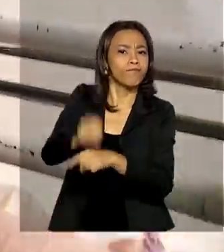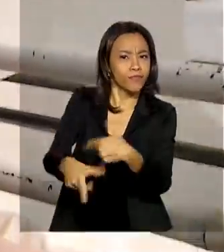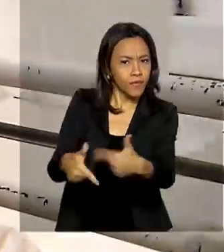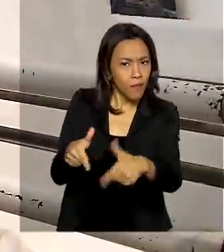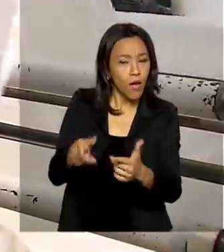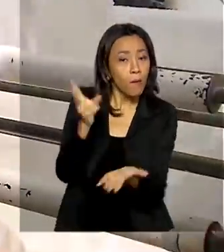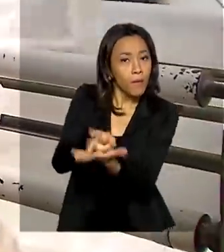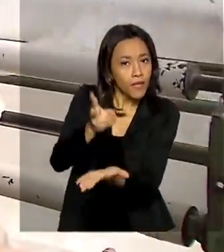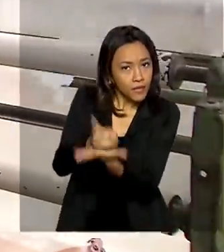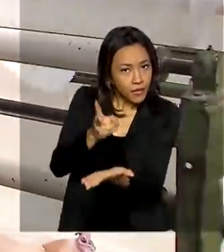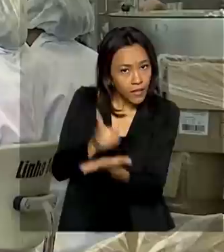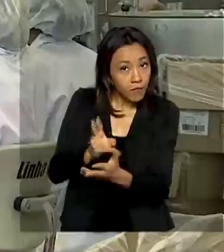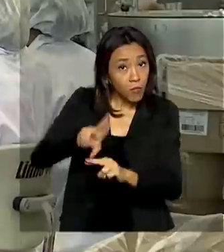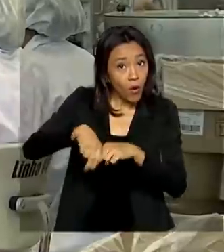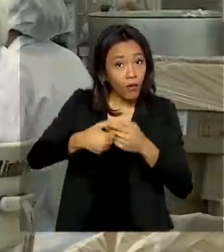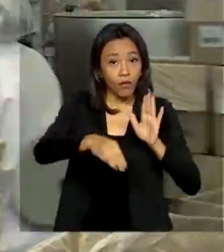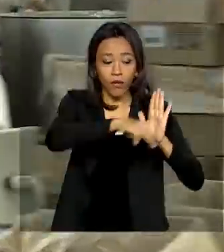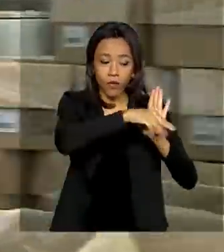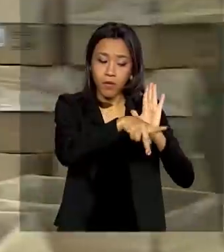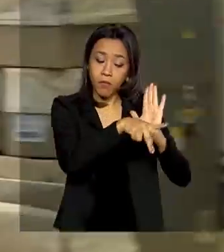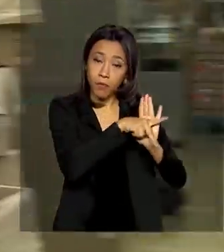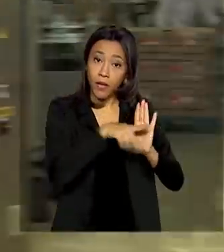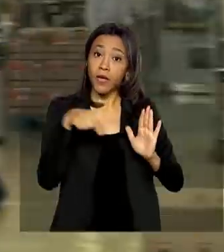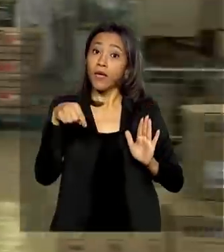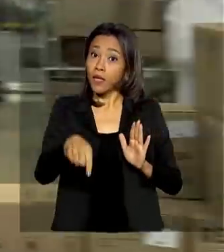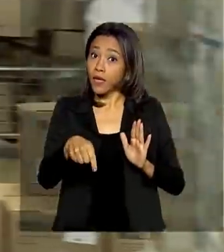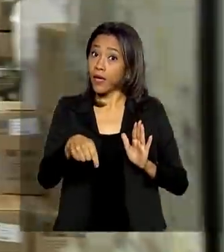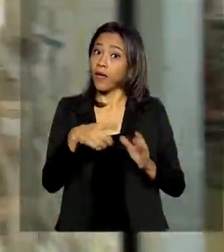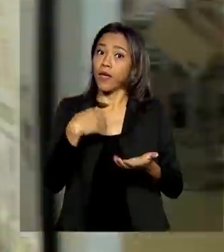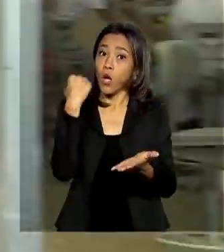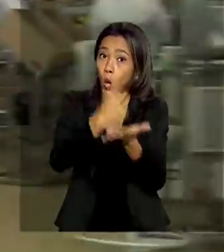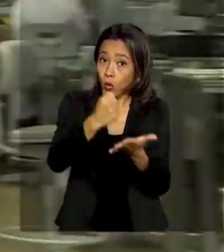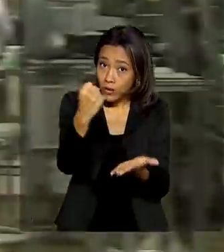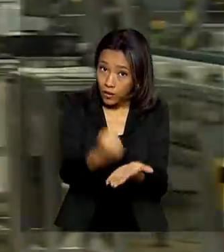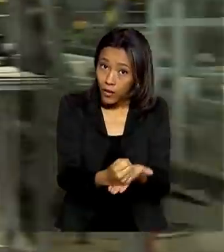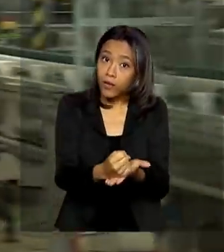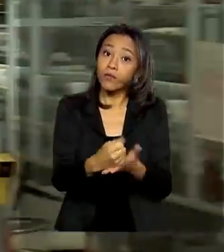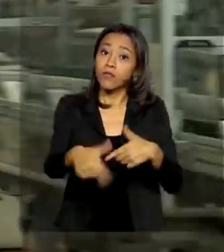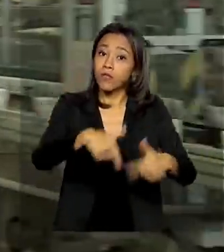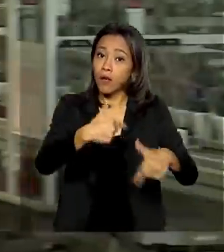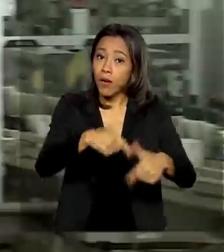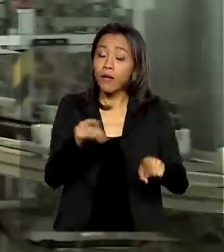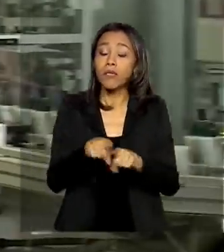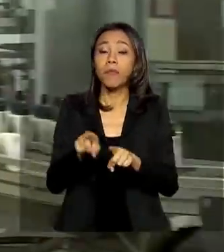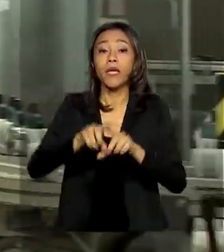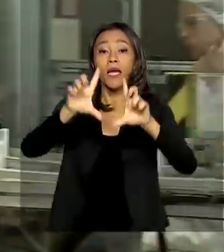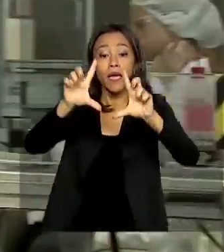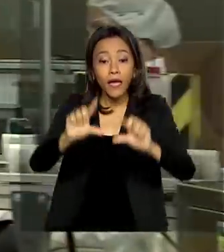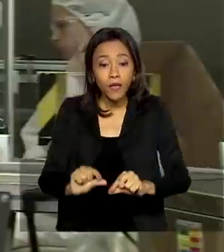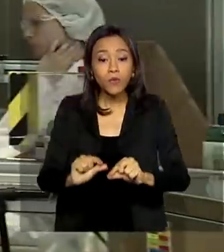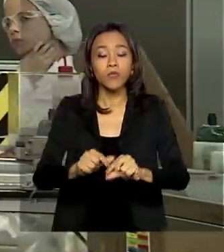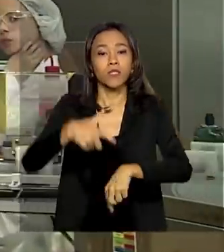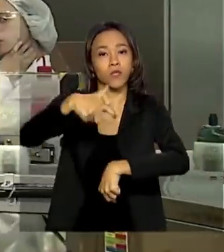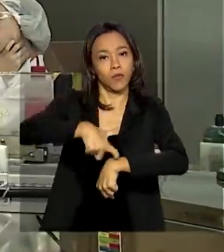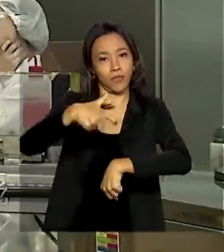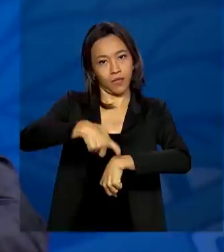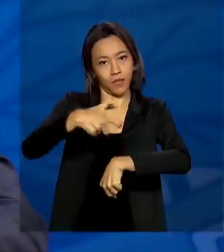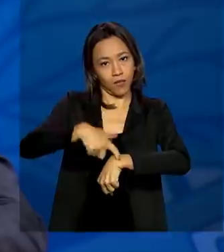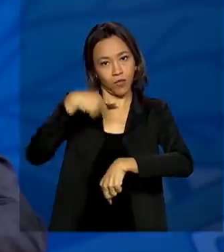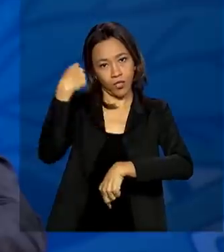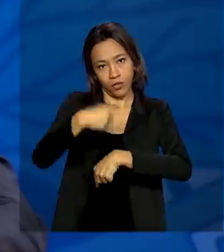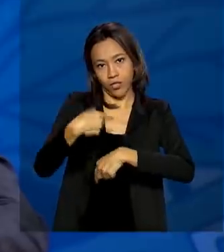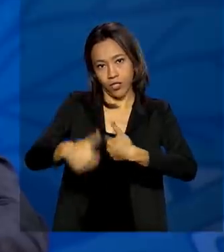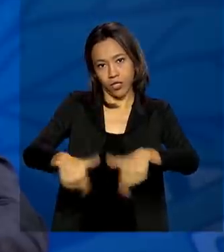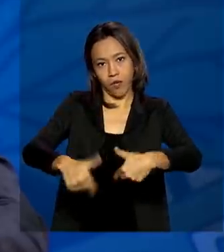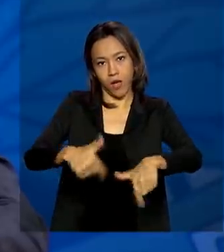a medida provisória que permite a suspensão de contratos de trabalho e a redução de salário para os trabalhadores que tiveram diminuição da jornada.